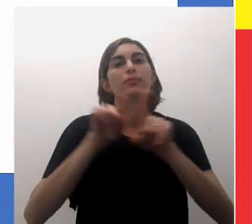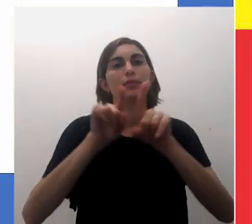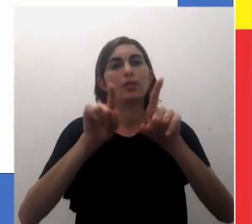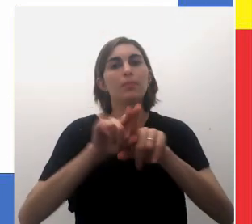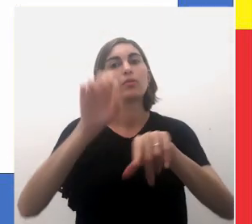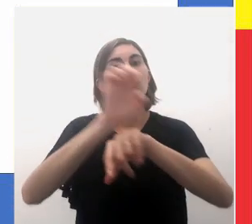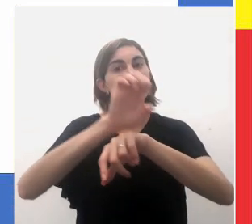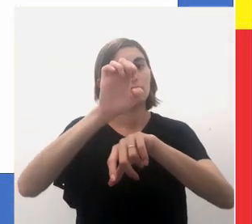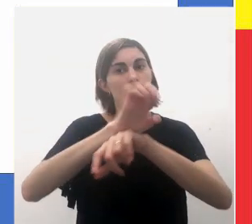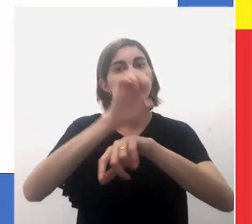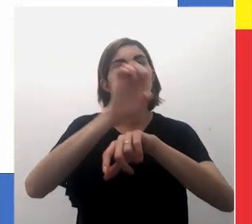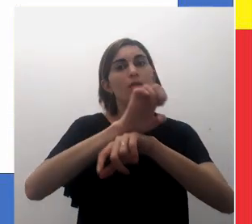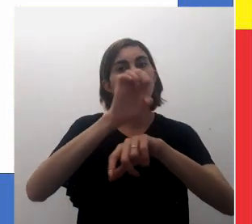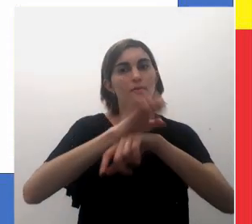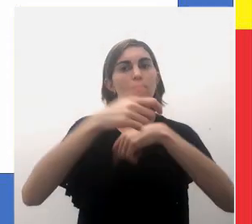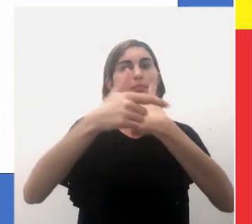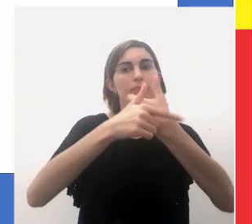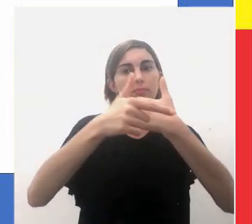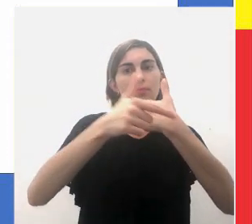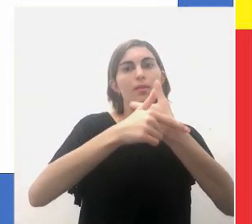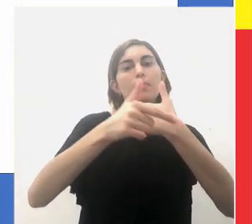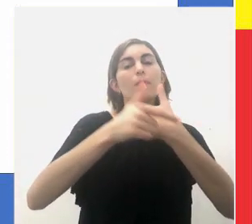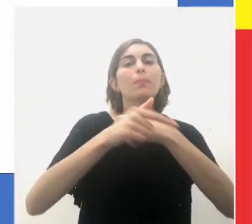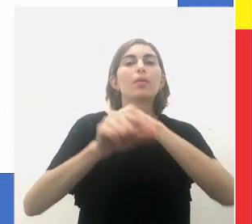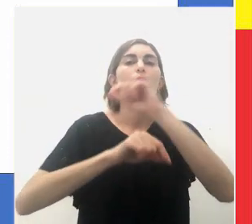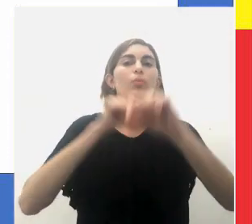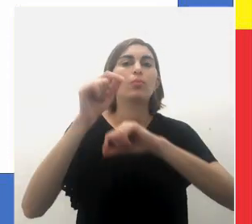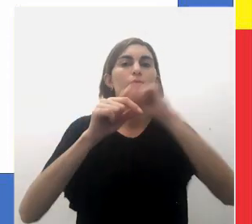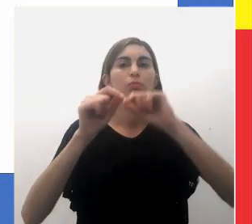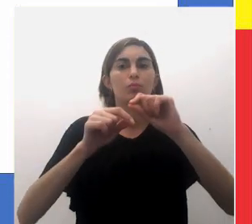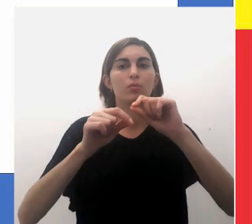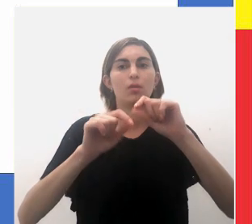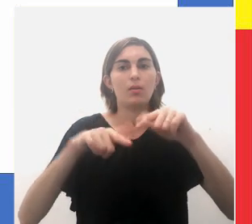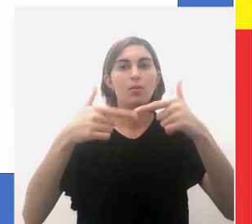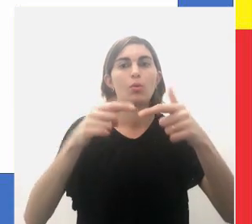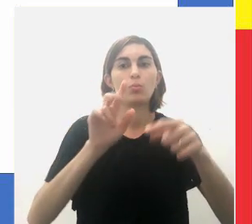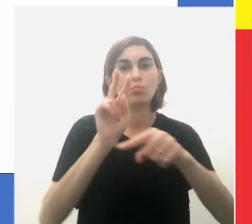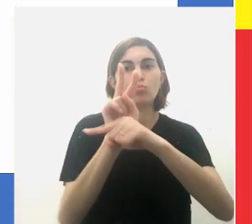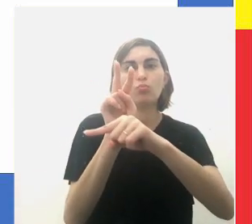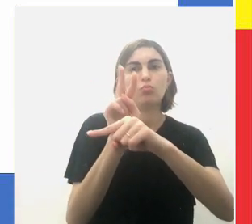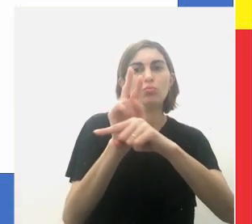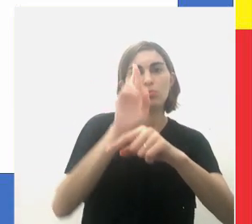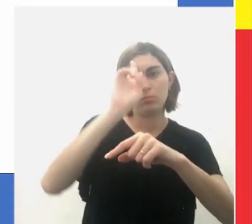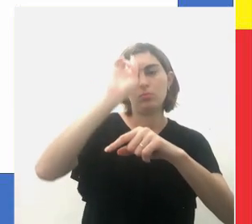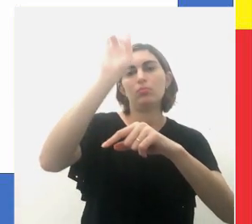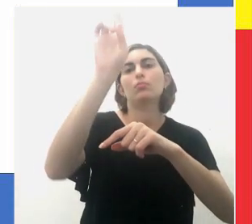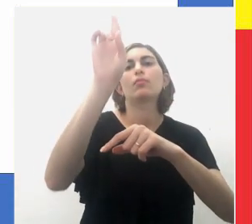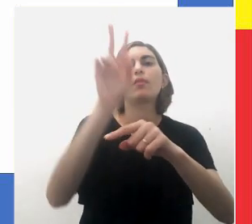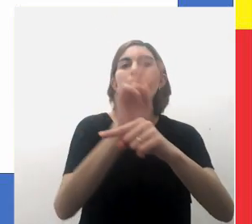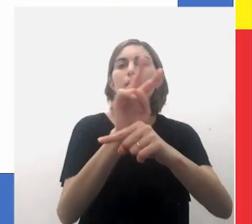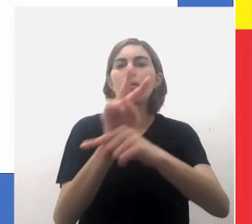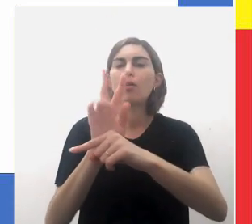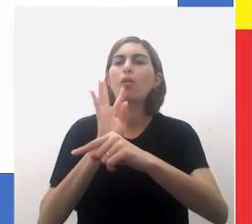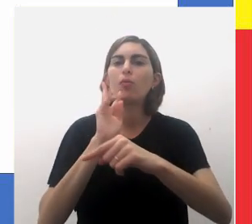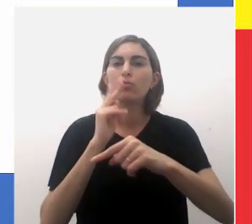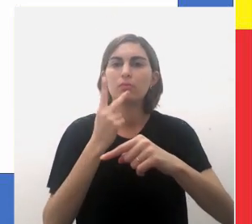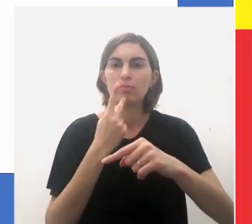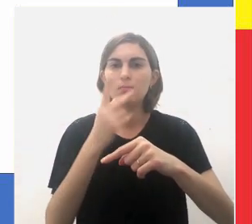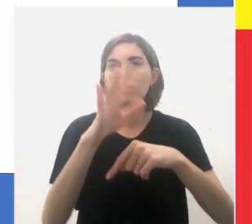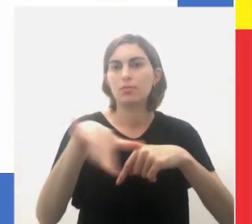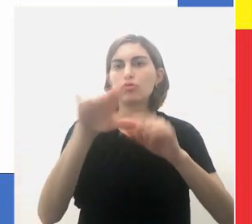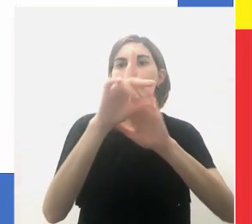do Estado e o papel de quê? De agente tutelar, cabendo a eles é lá pelo